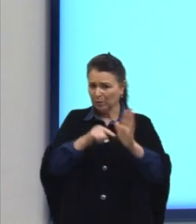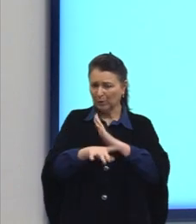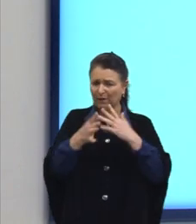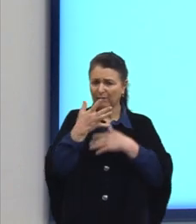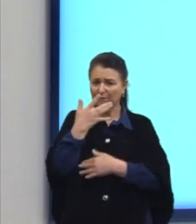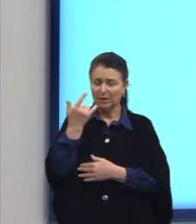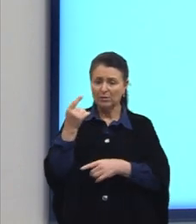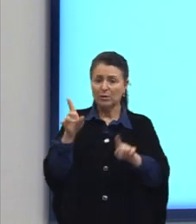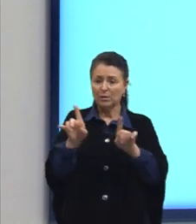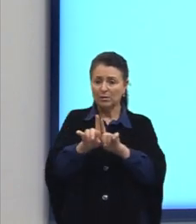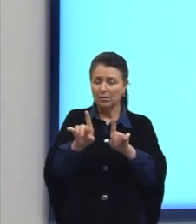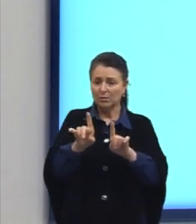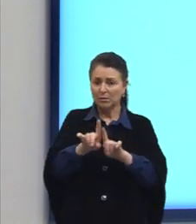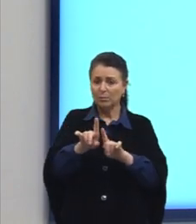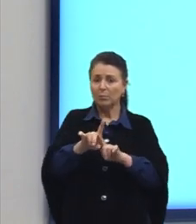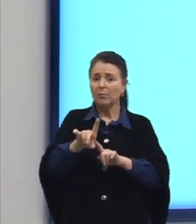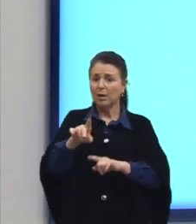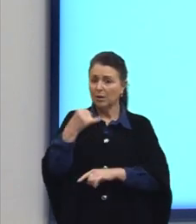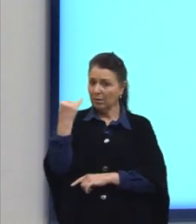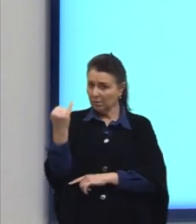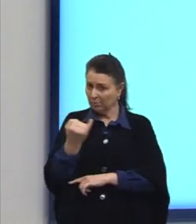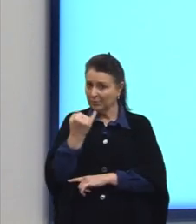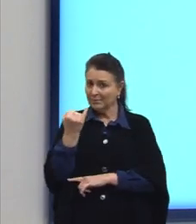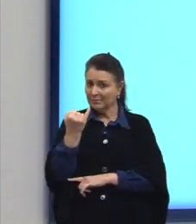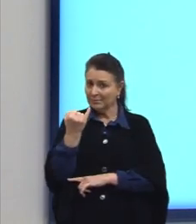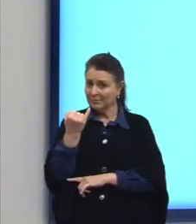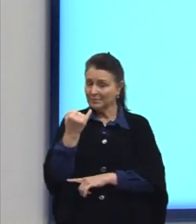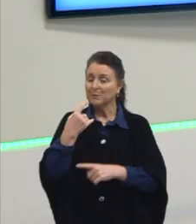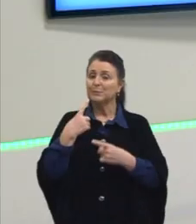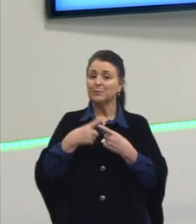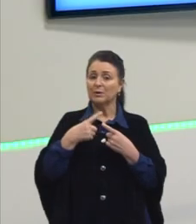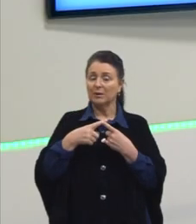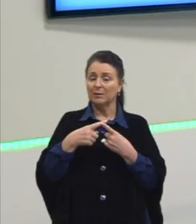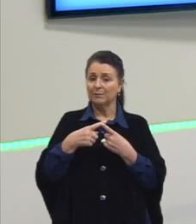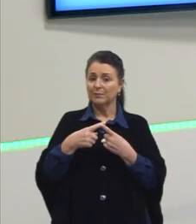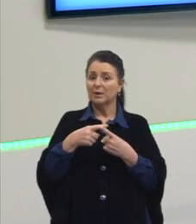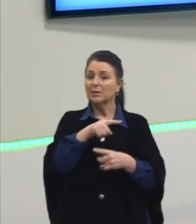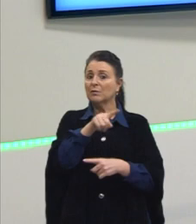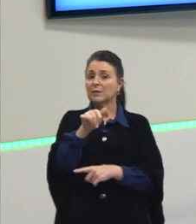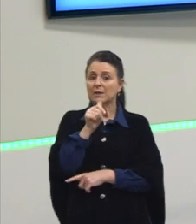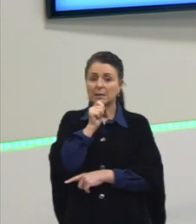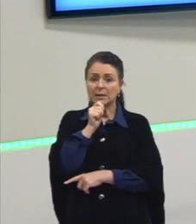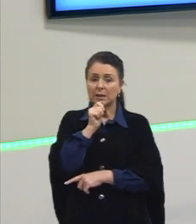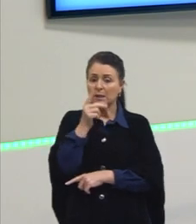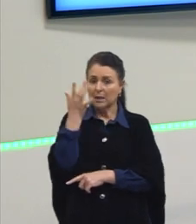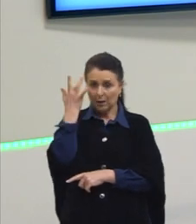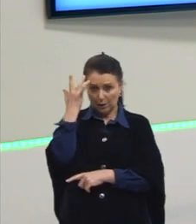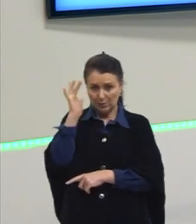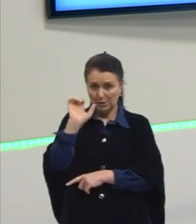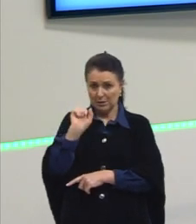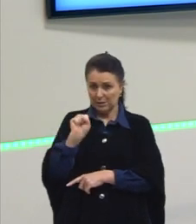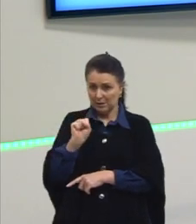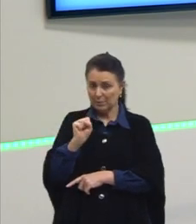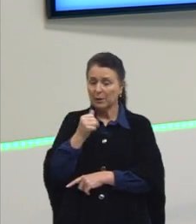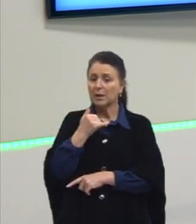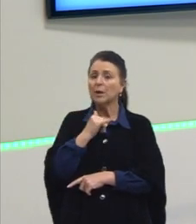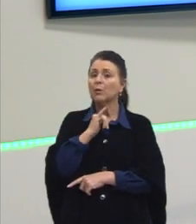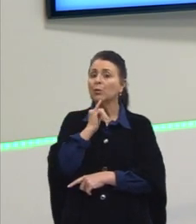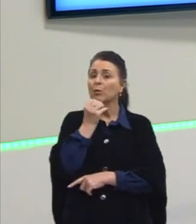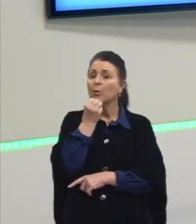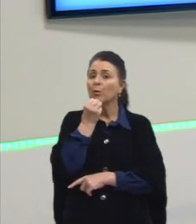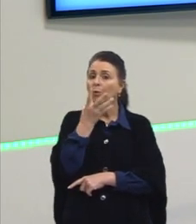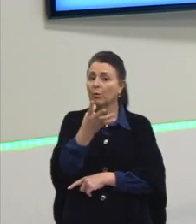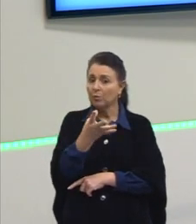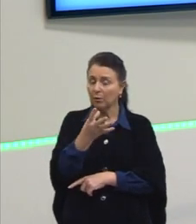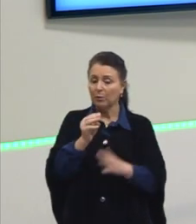também têm seu valor. Por quê? Se vocês ainda não sabem, estou aqui contando para vocês, que